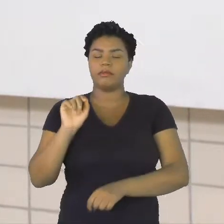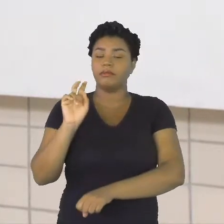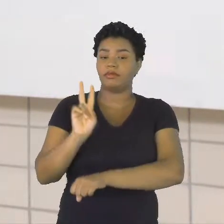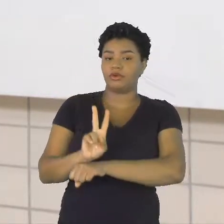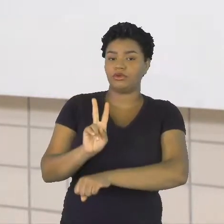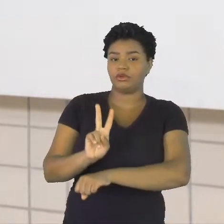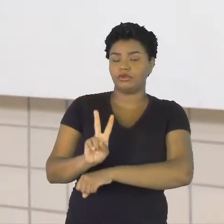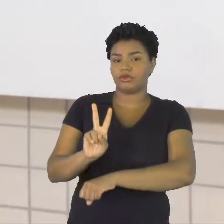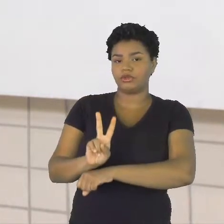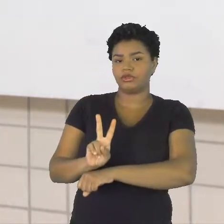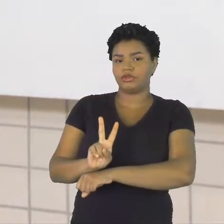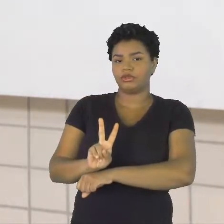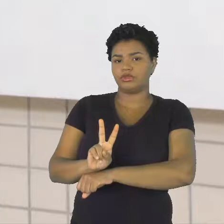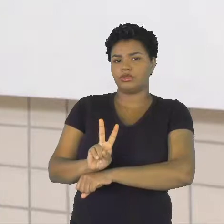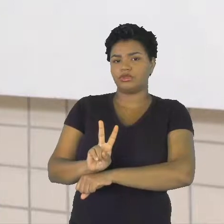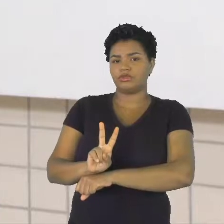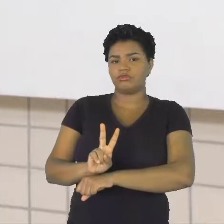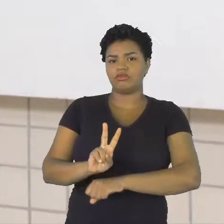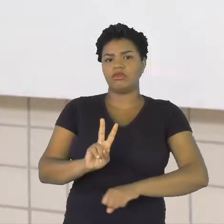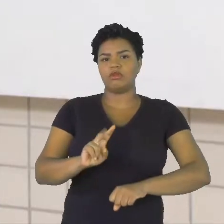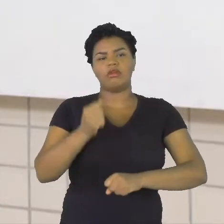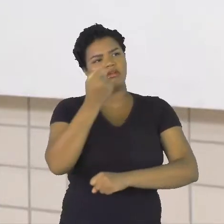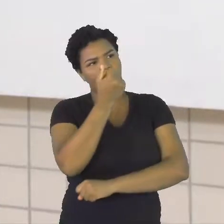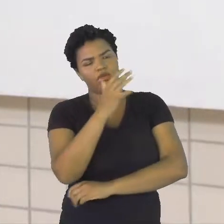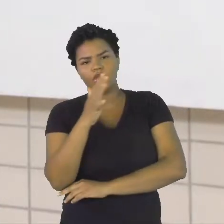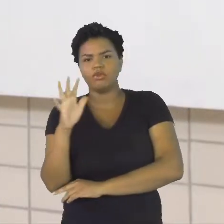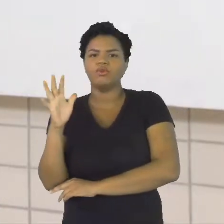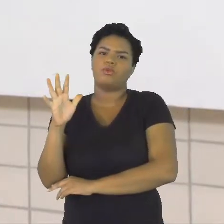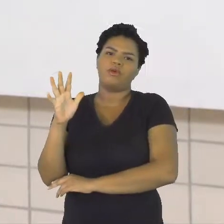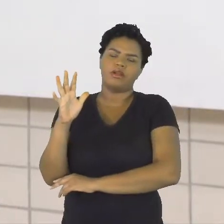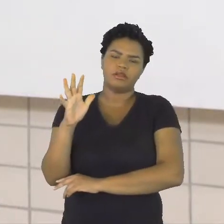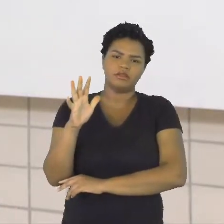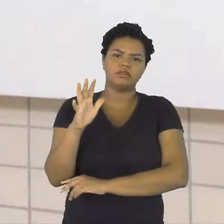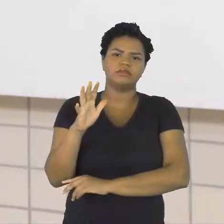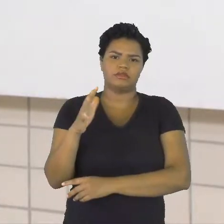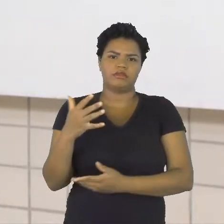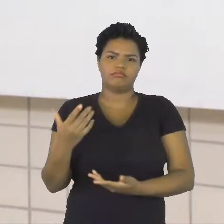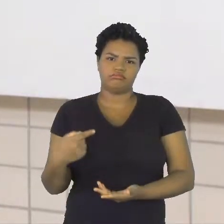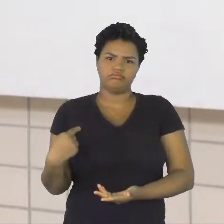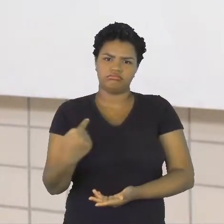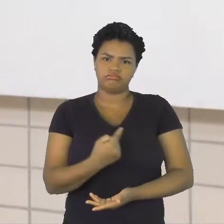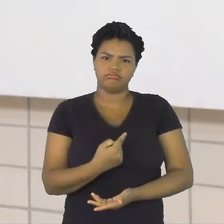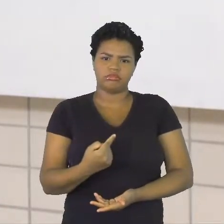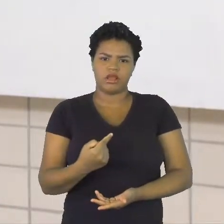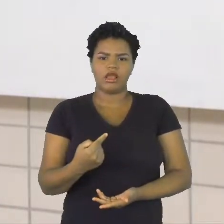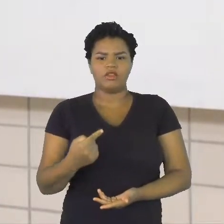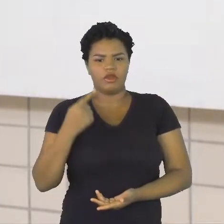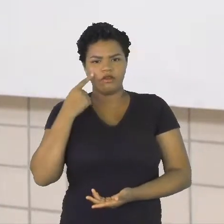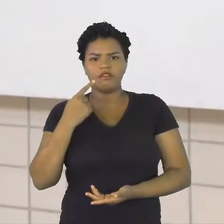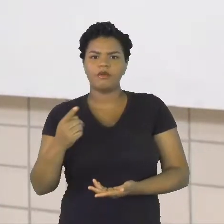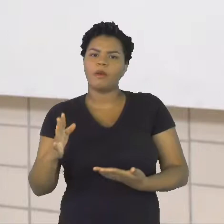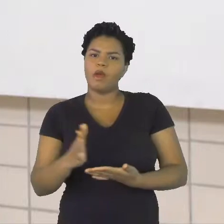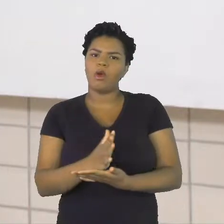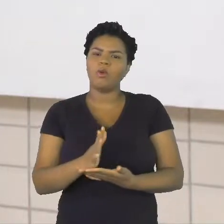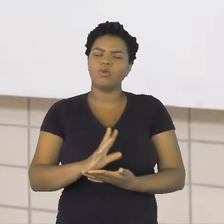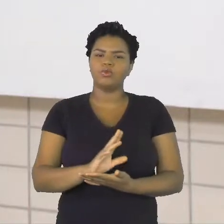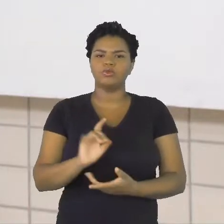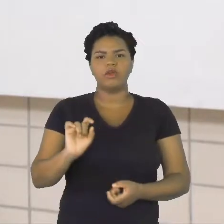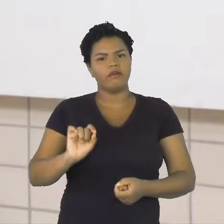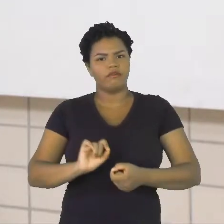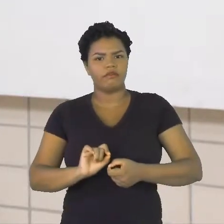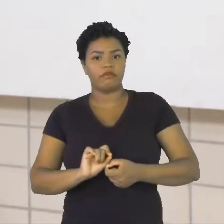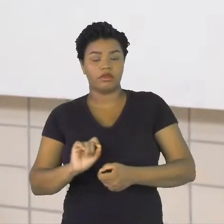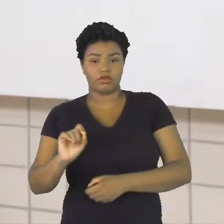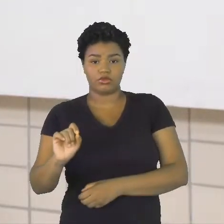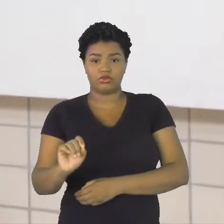os nossos recursos naturais. E nós vimos aí algumas operações do IBAMA relacionadas